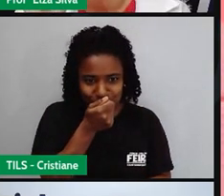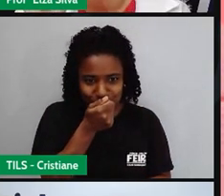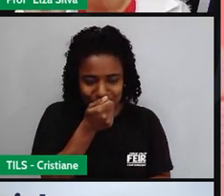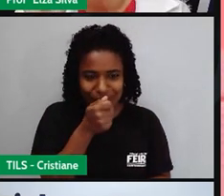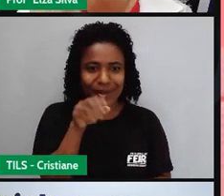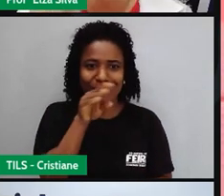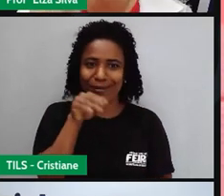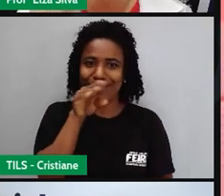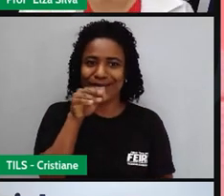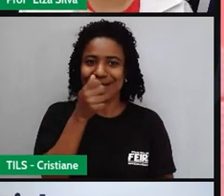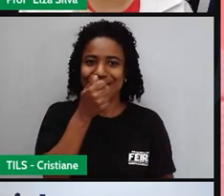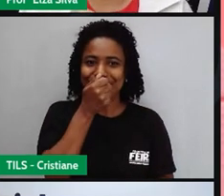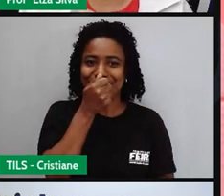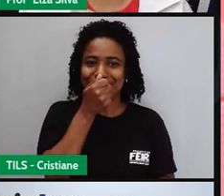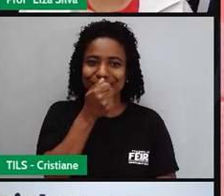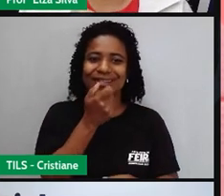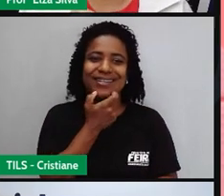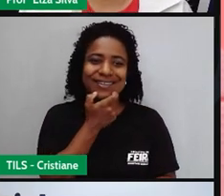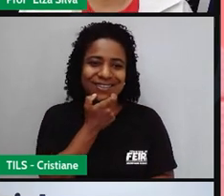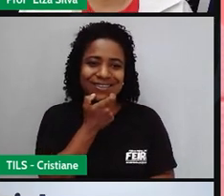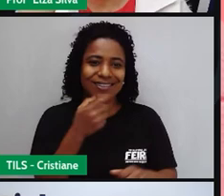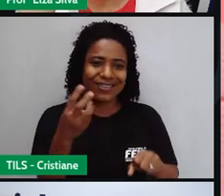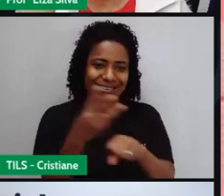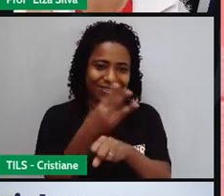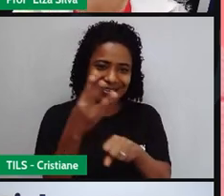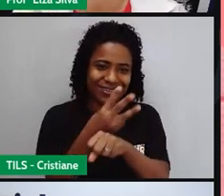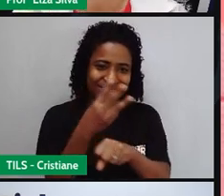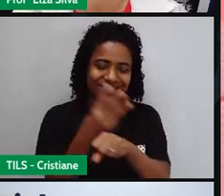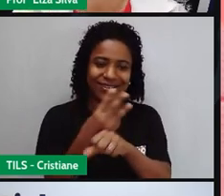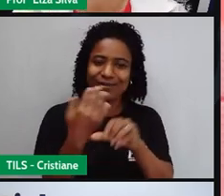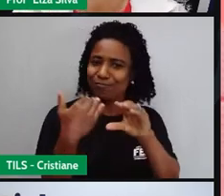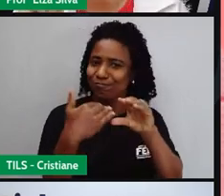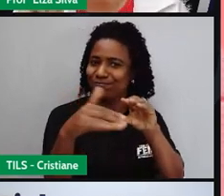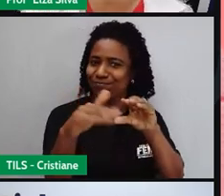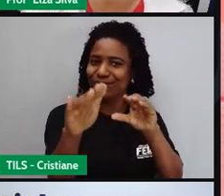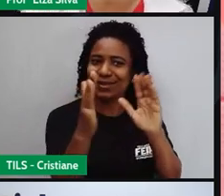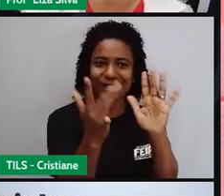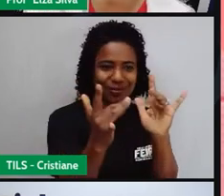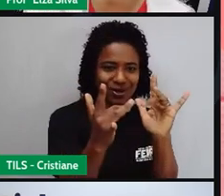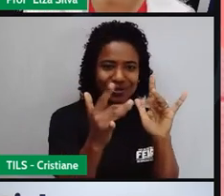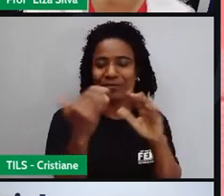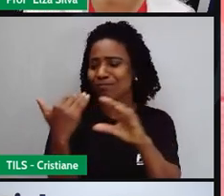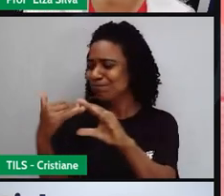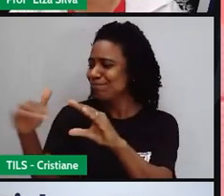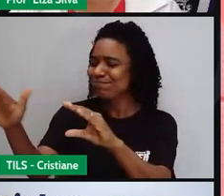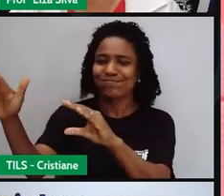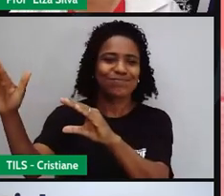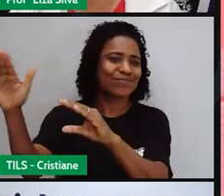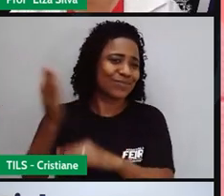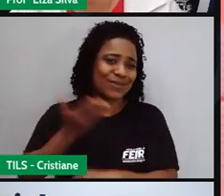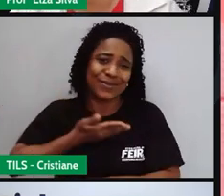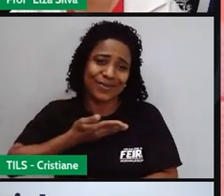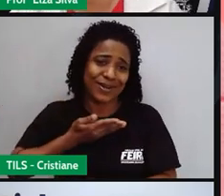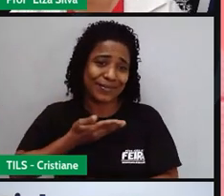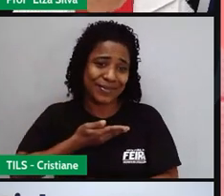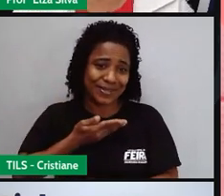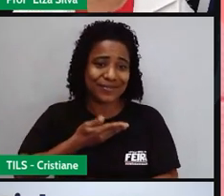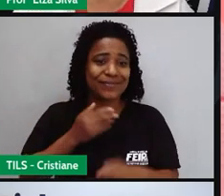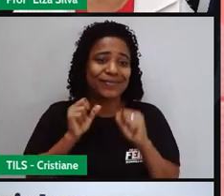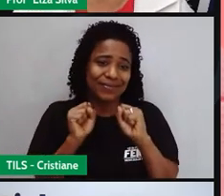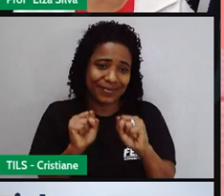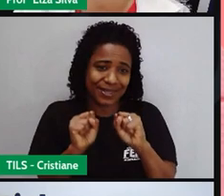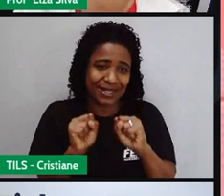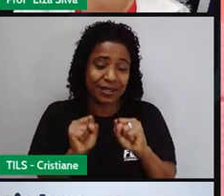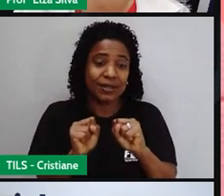frase em inglês e mande pelo WhatsApp para o seu namorado para a sua namorada ou para o amigo ou amiga